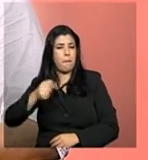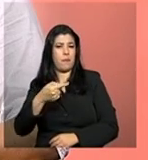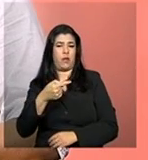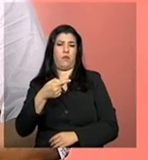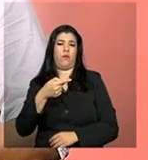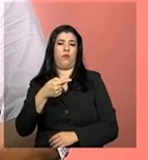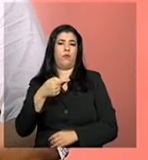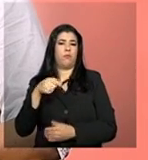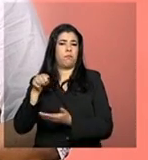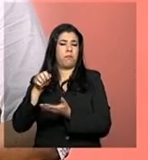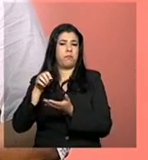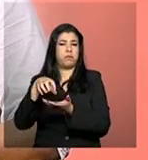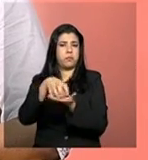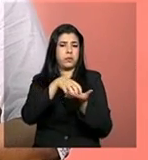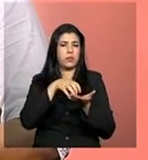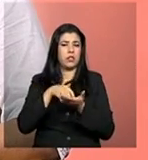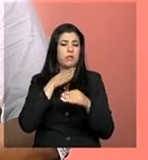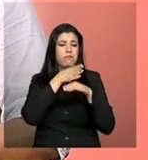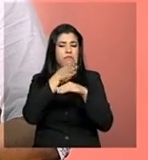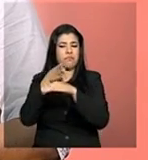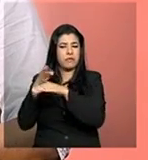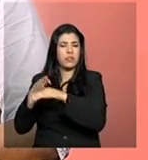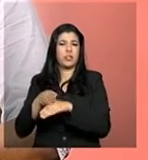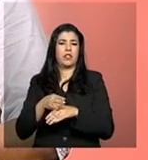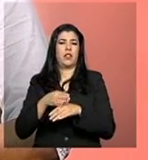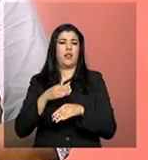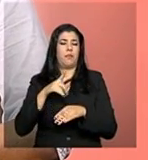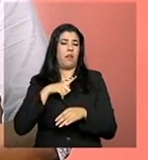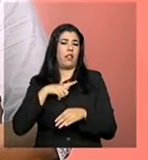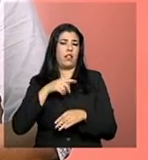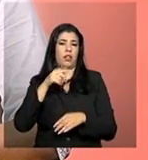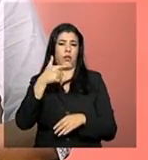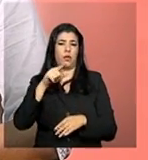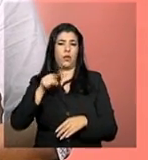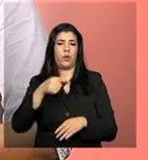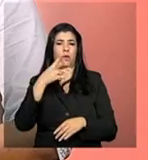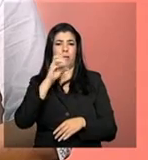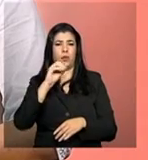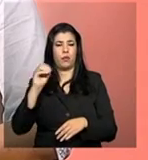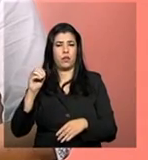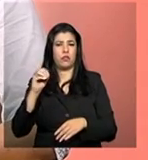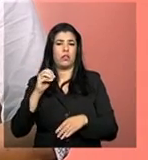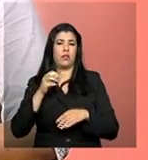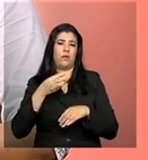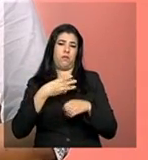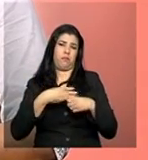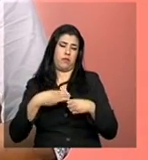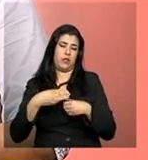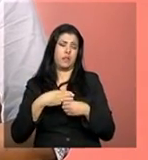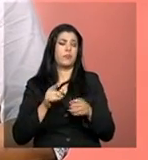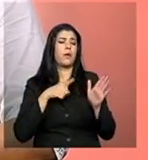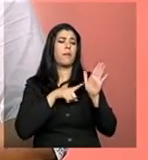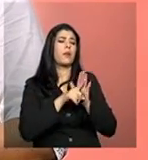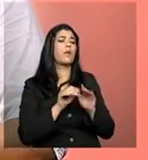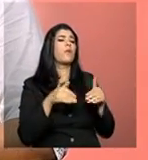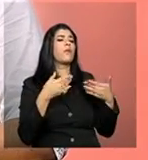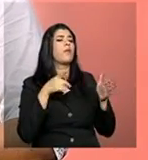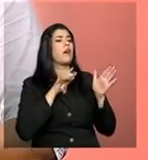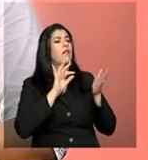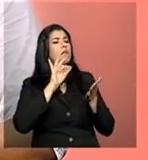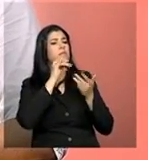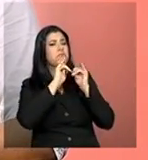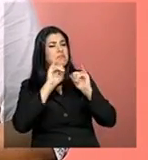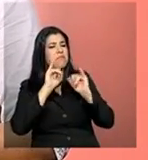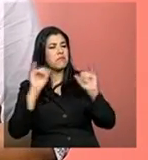que estão presentes em mais de 2.400 municípios, não é isso, Carolina? Isso, exato. Você poderia nos falar quais as informações dessas